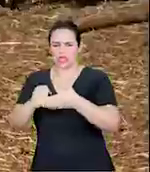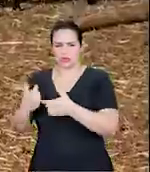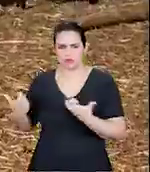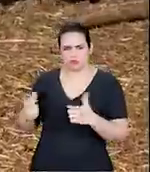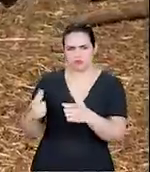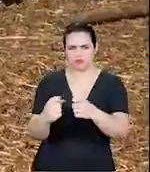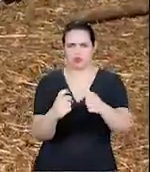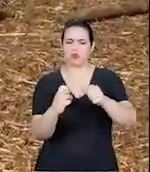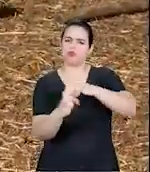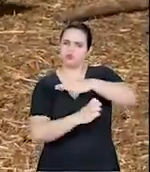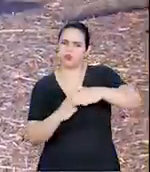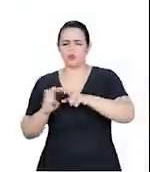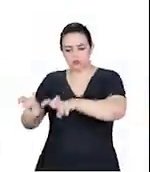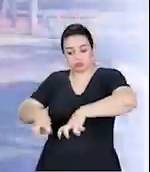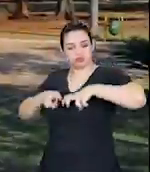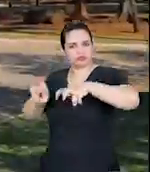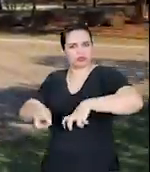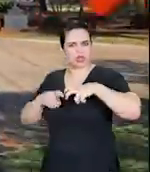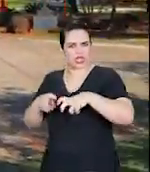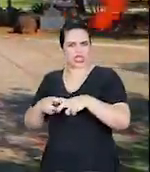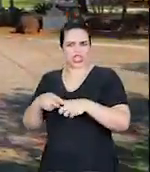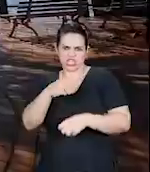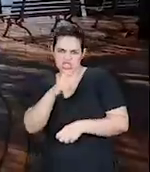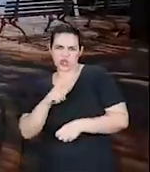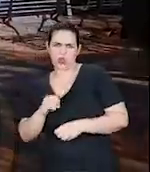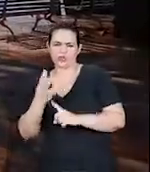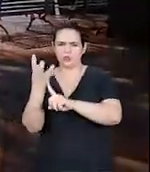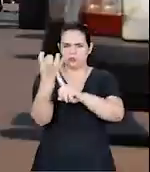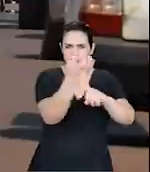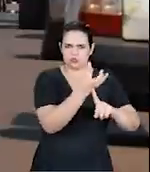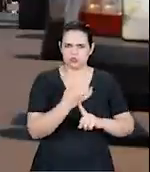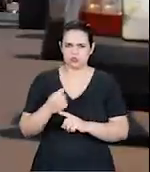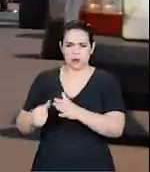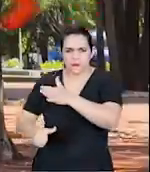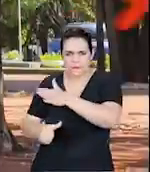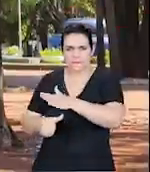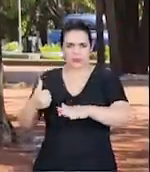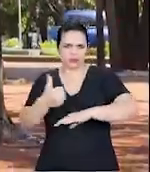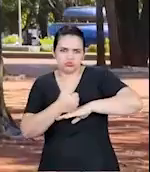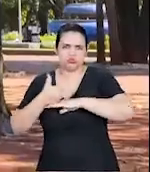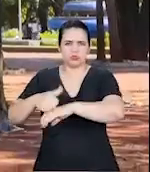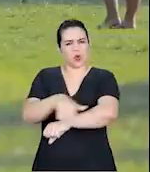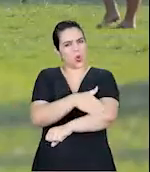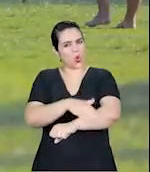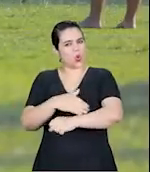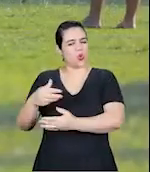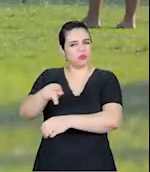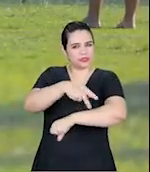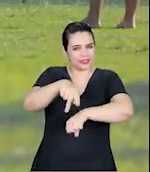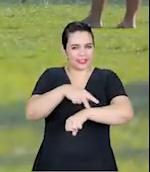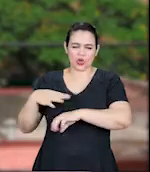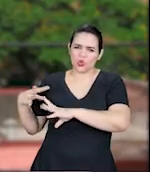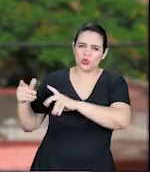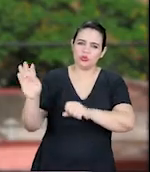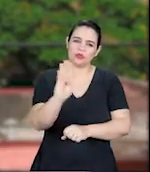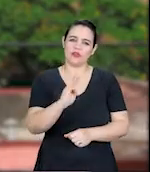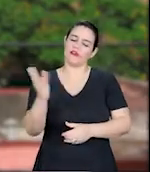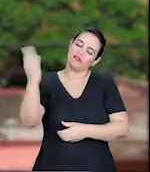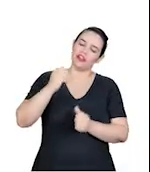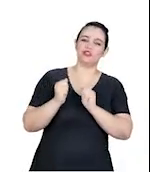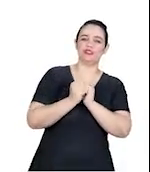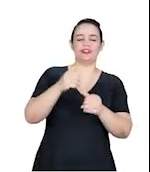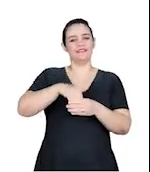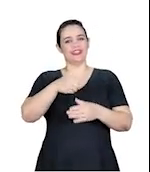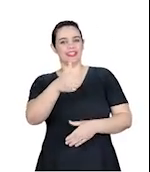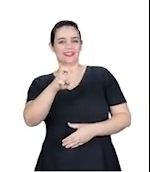pequenos proprietários da área rural. E 50 pontos de Wi-Fi nas principais ruas e praças de todas as regiões. Vem com a